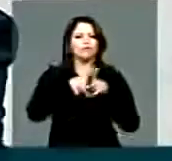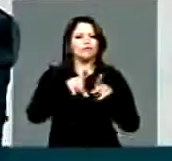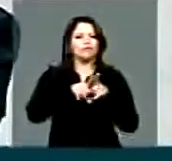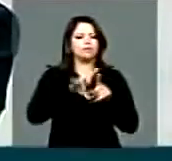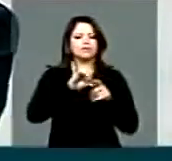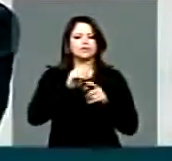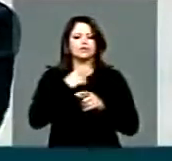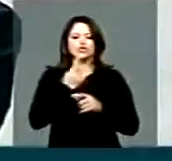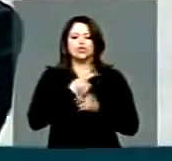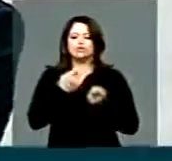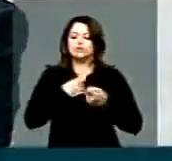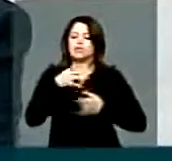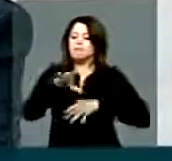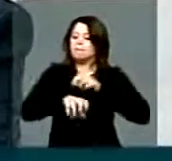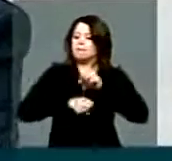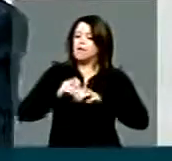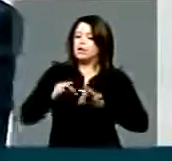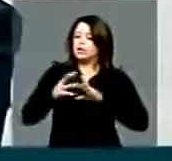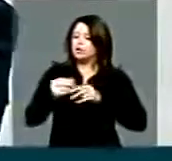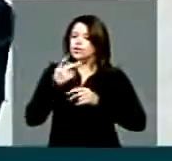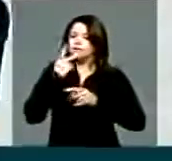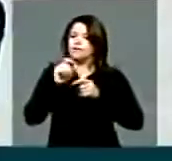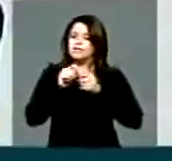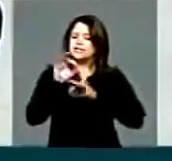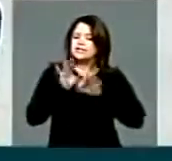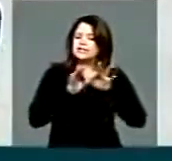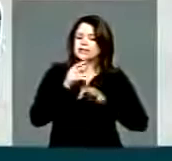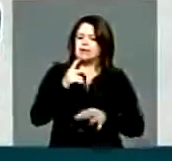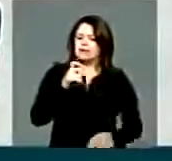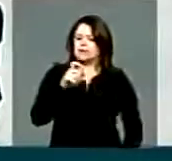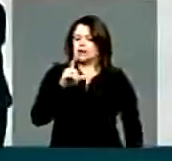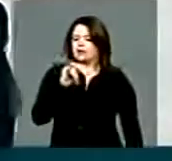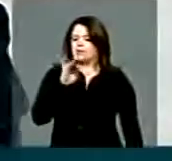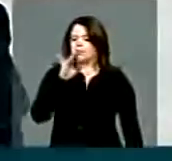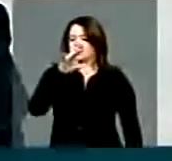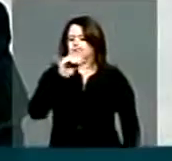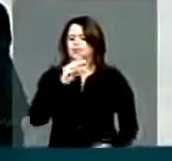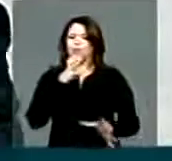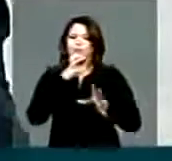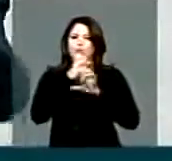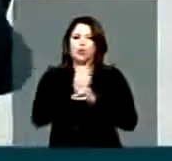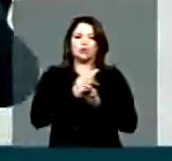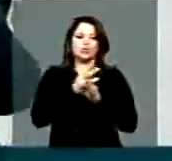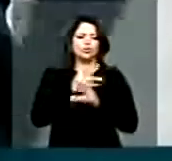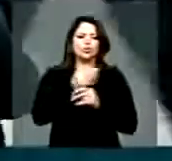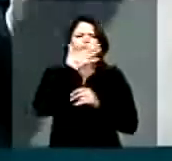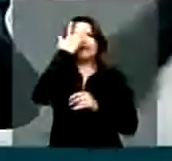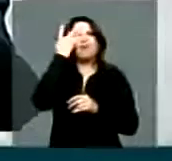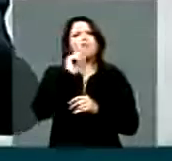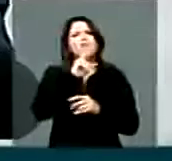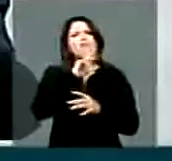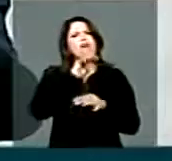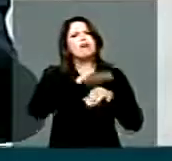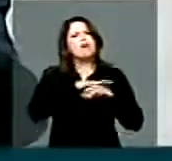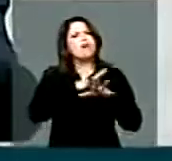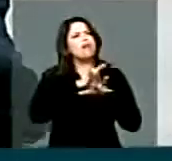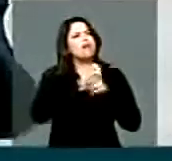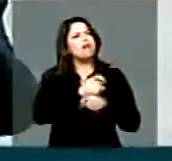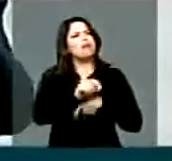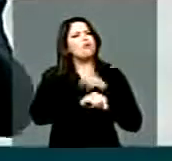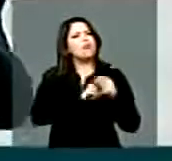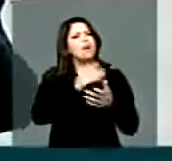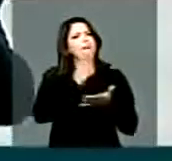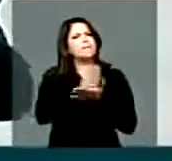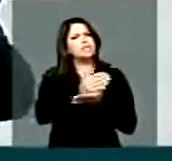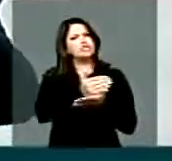repente nós temos que pegar e fazer o plebiscito na sua totalidade. Quem é que tira matematicamente uma